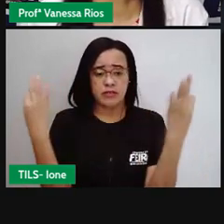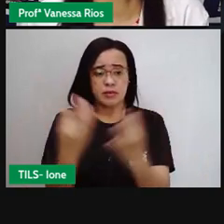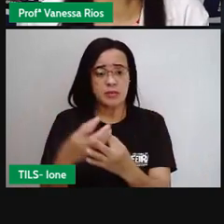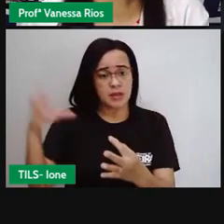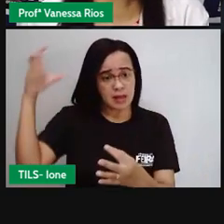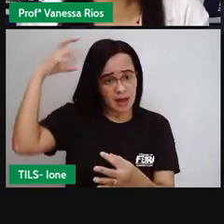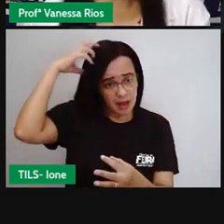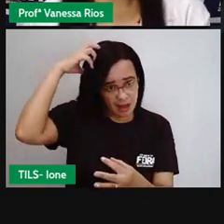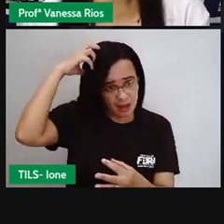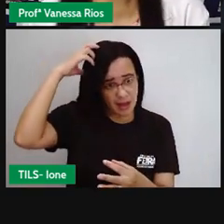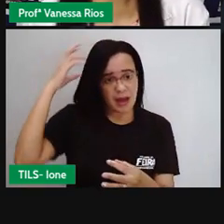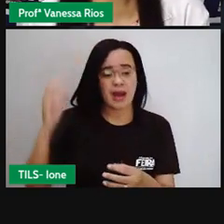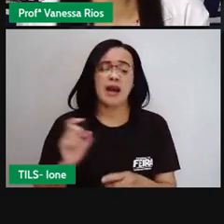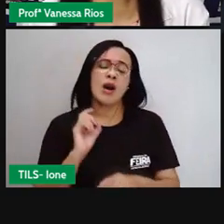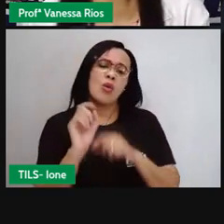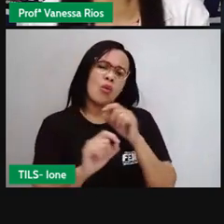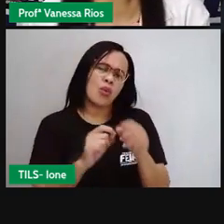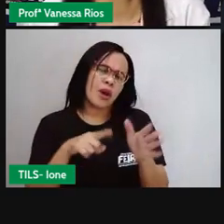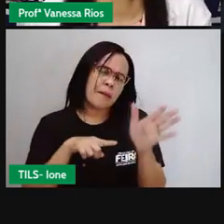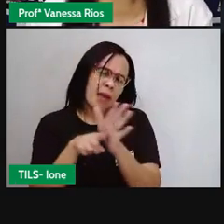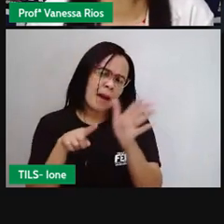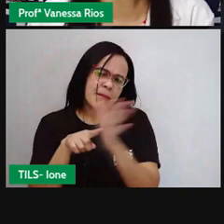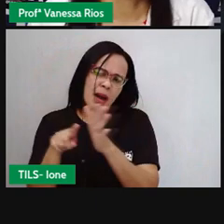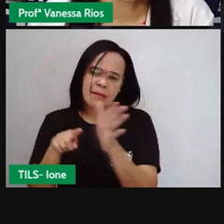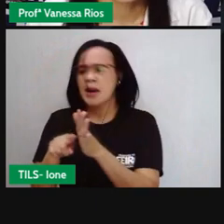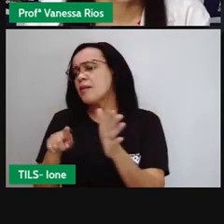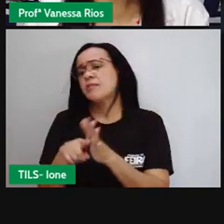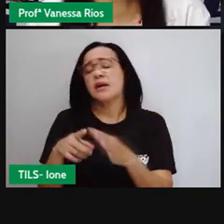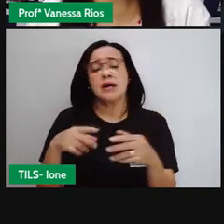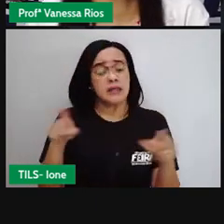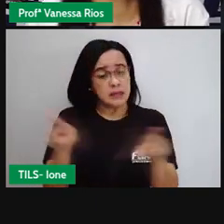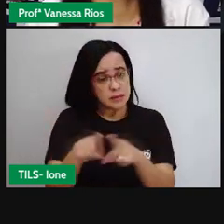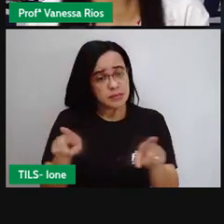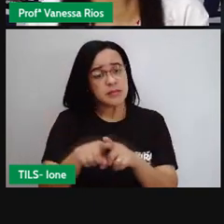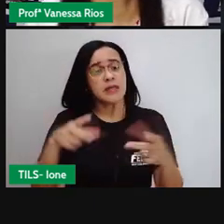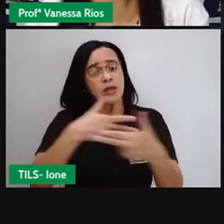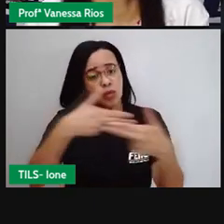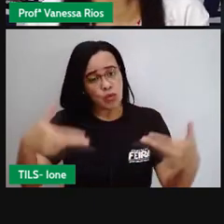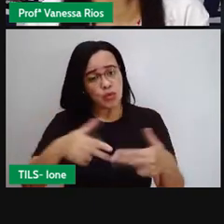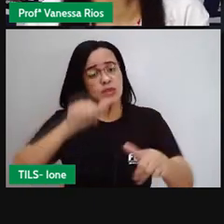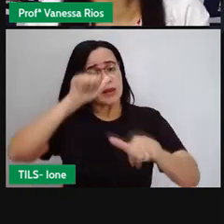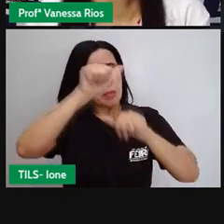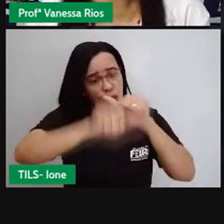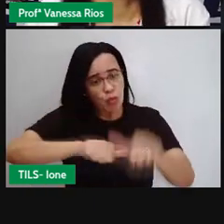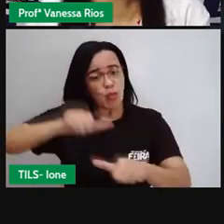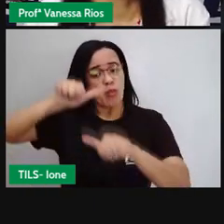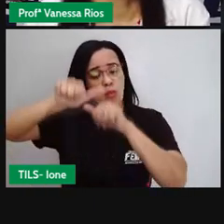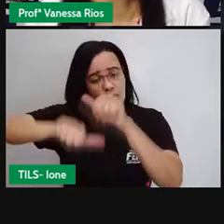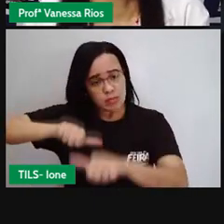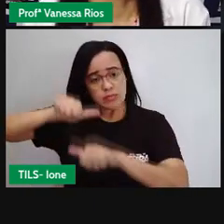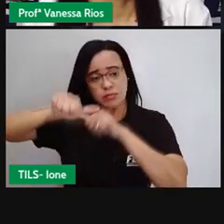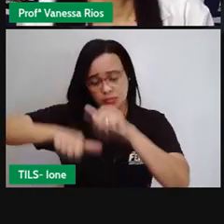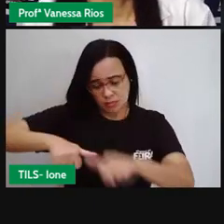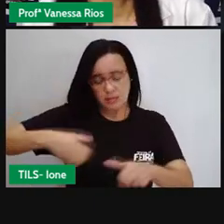algumas questões, algumas coisas que mudaram, né? Em Salvador trouxeram